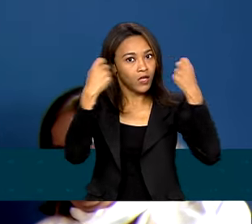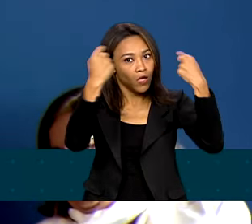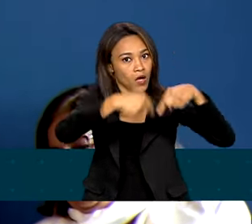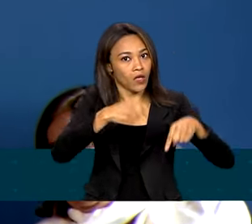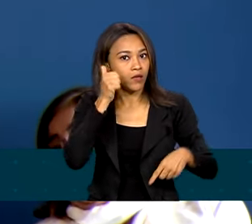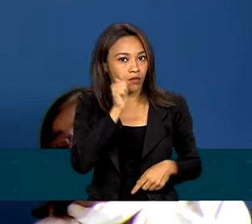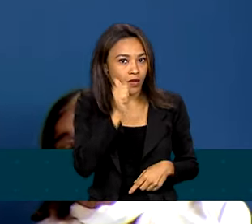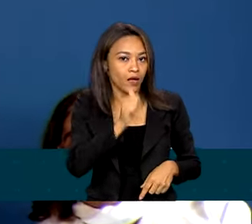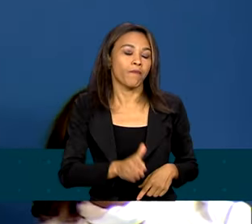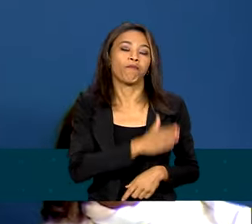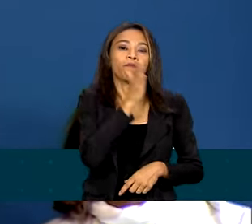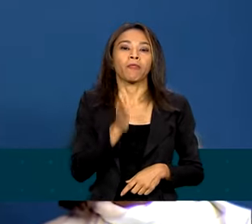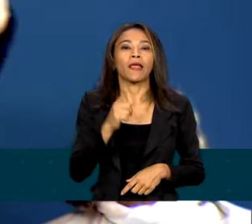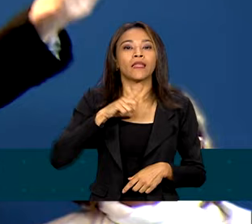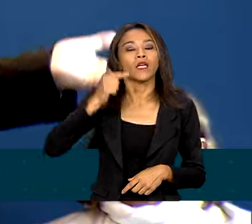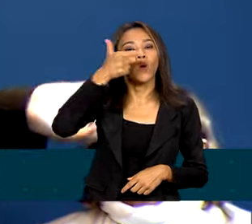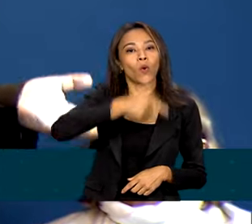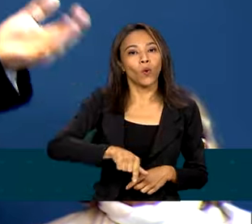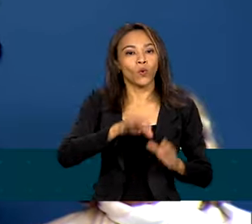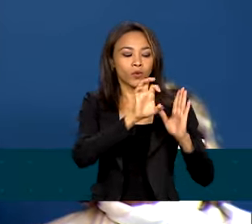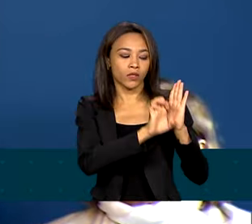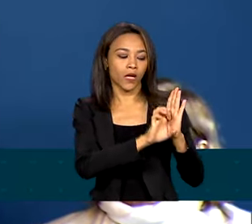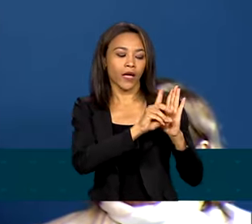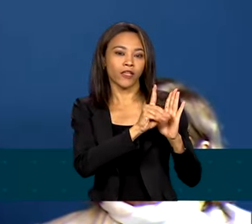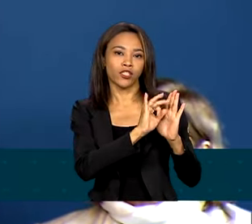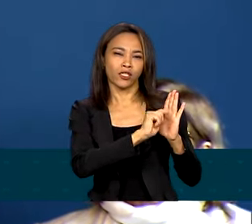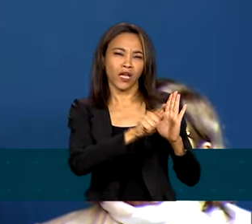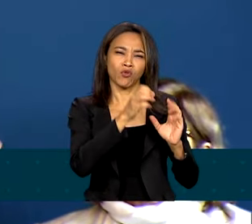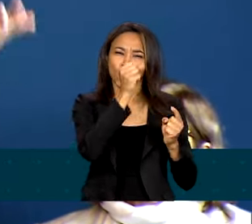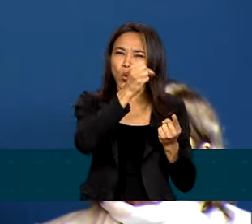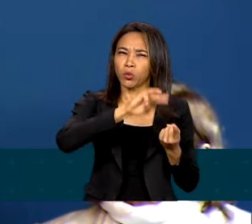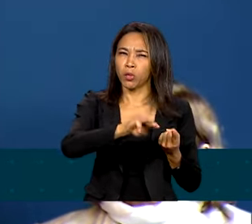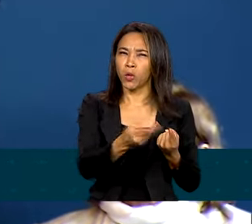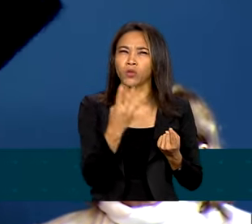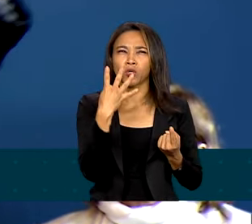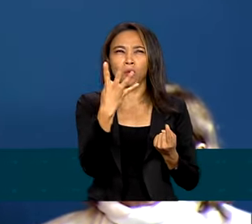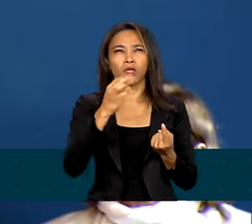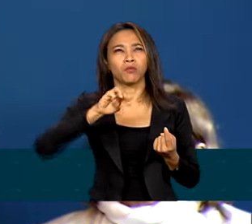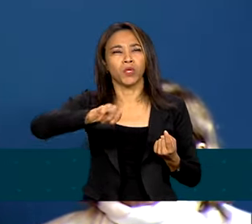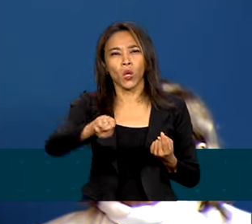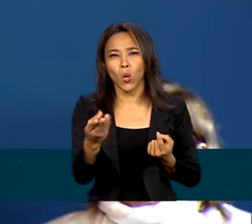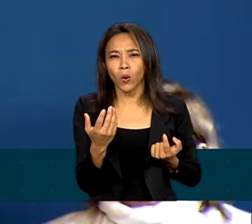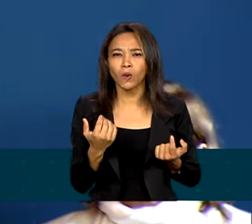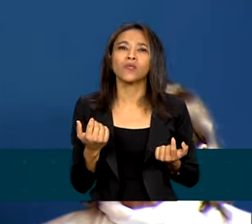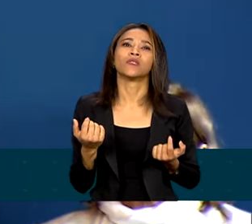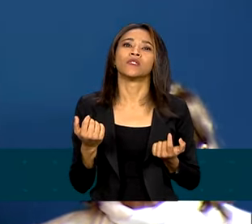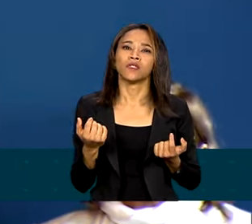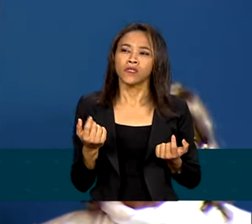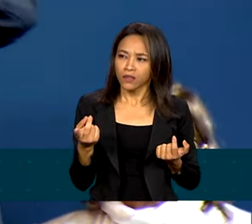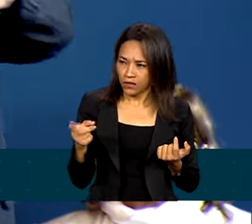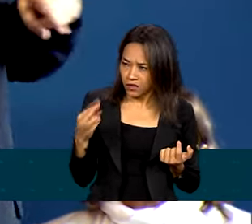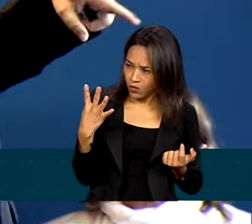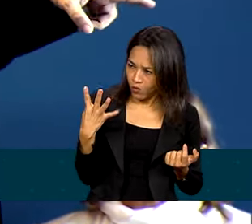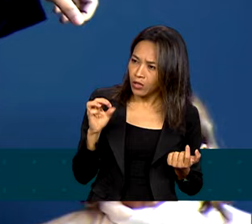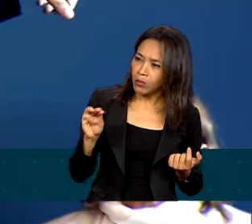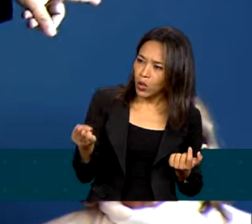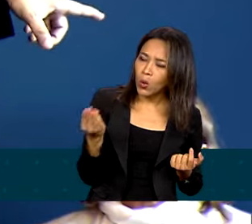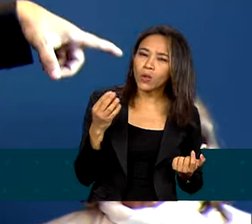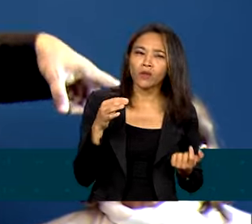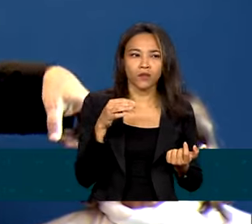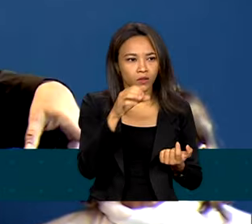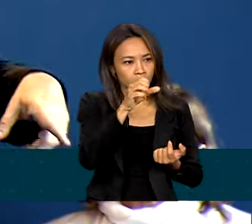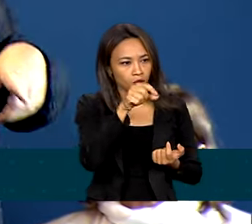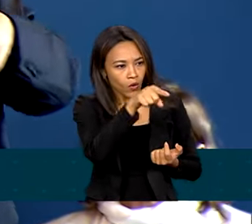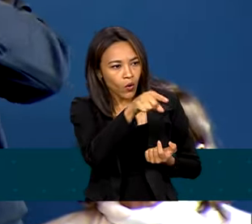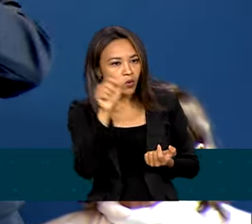Tem os editais que foram divulgados aqui, de 8 milhões, de 4 milhões, acho que do Valdo, de 4, não é isso? 8 milhões